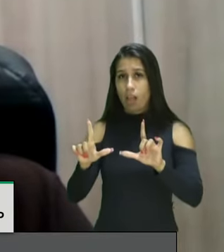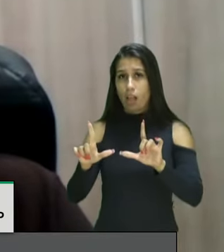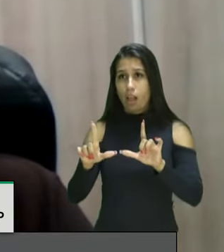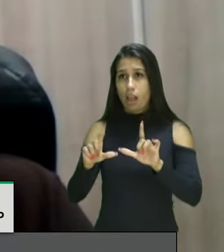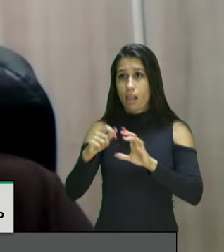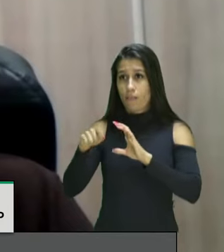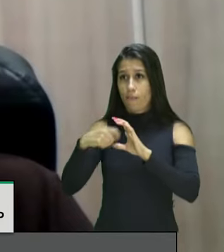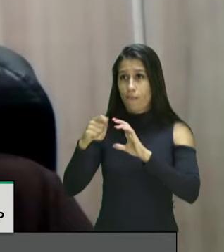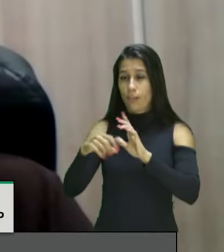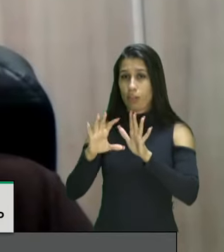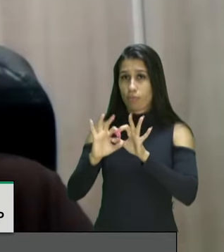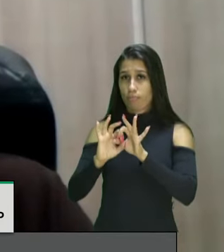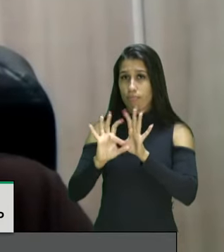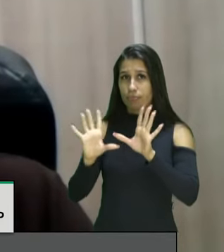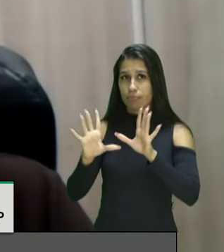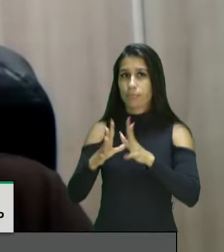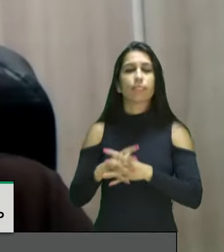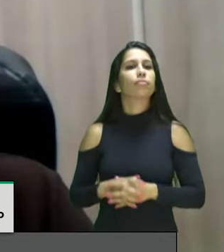por favor